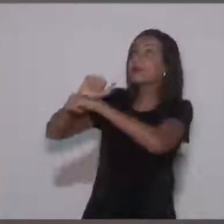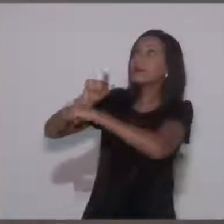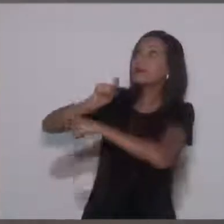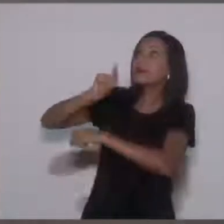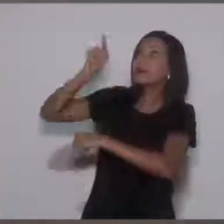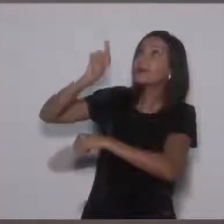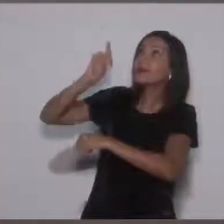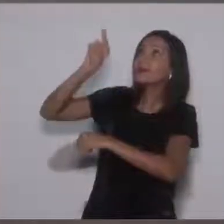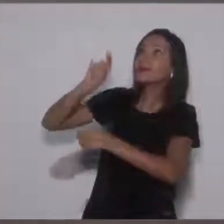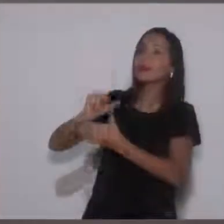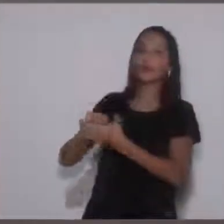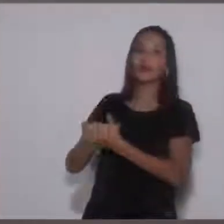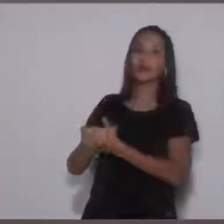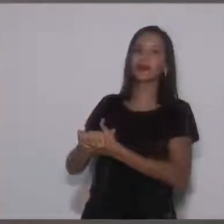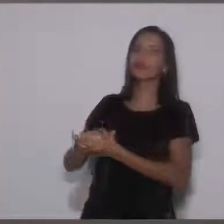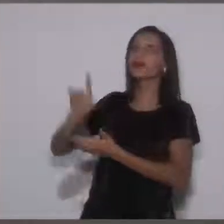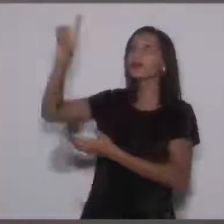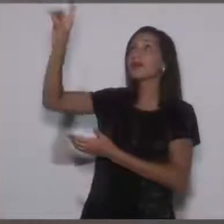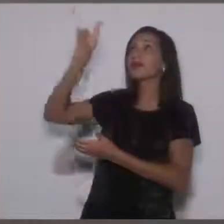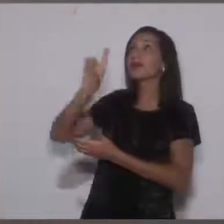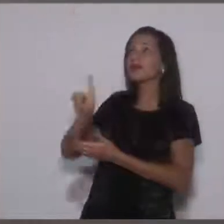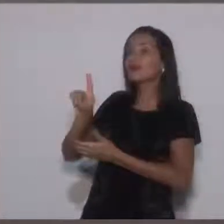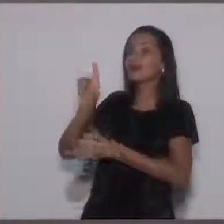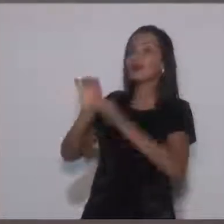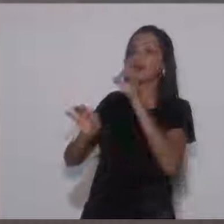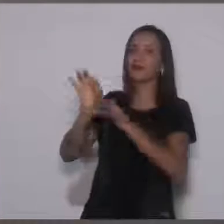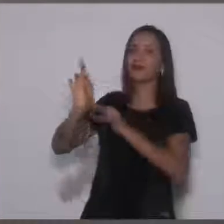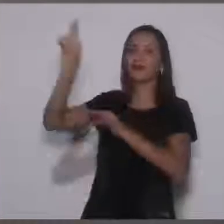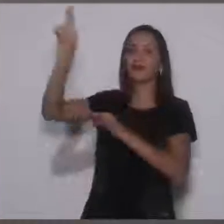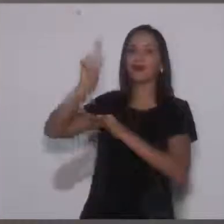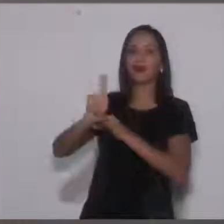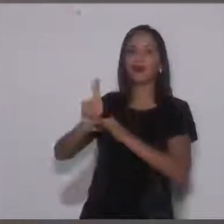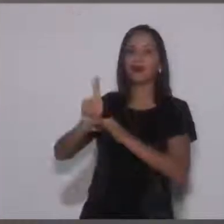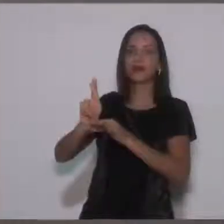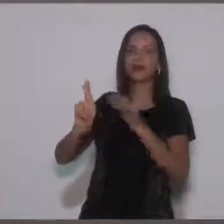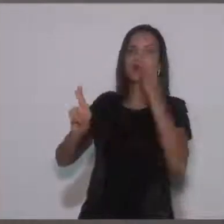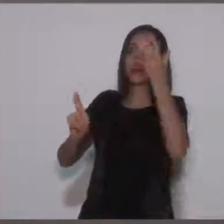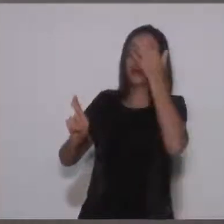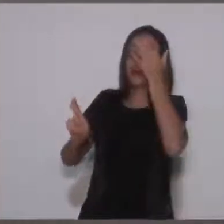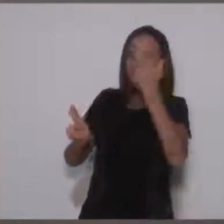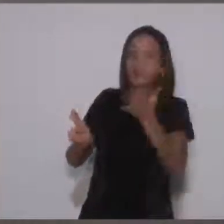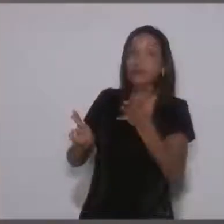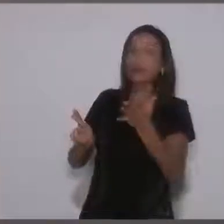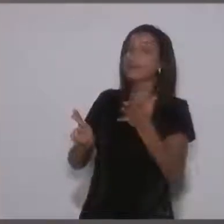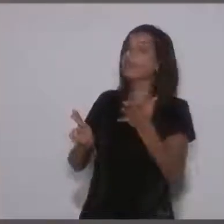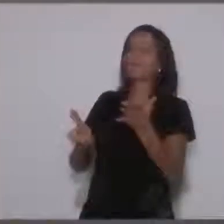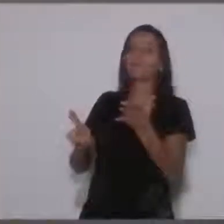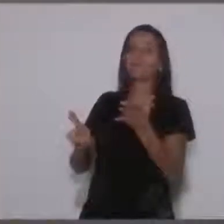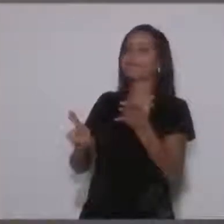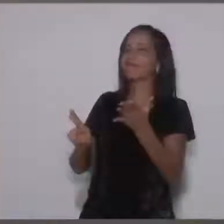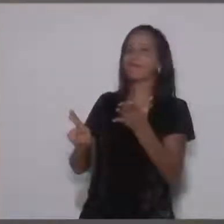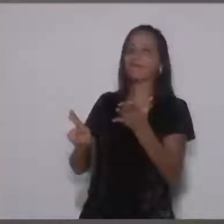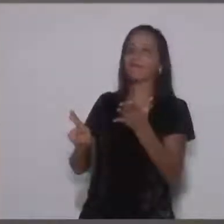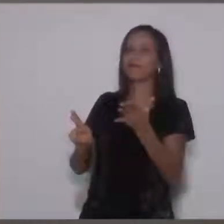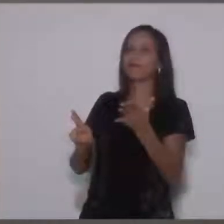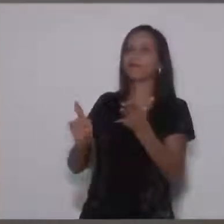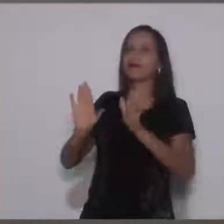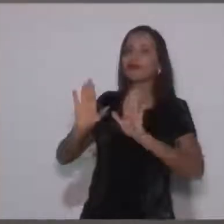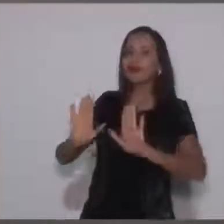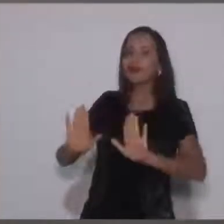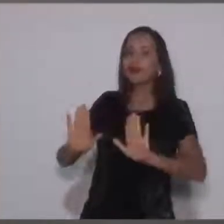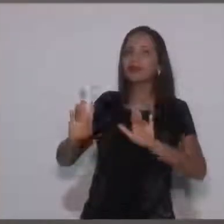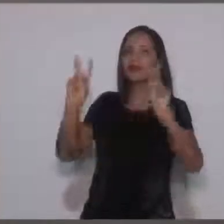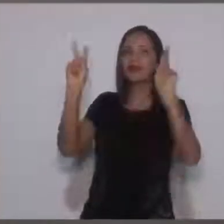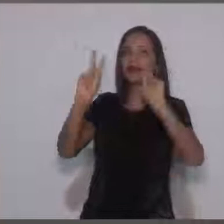a sua justiça como resposta. Fácil? Realmente não é. Mas a